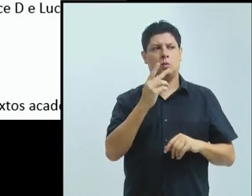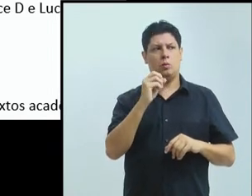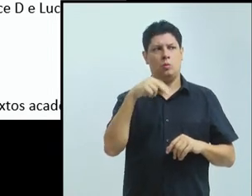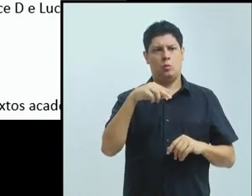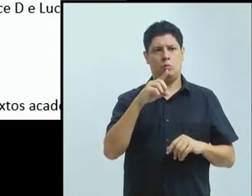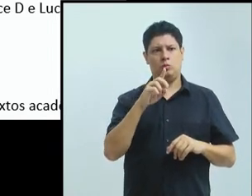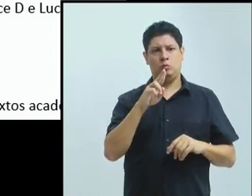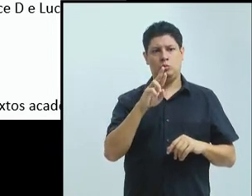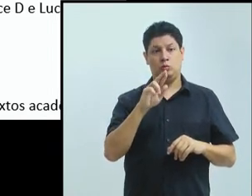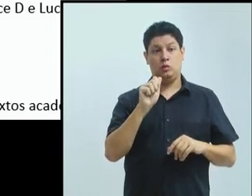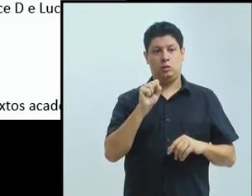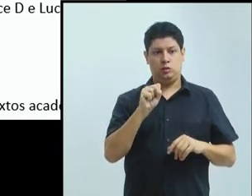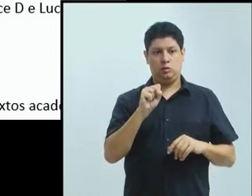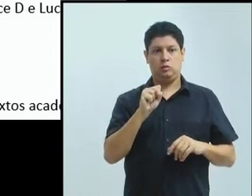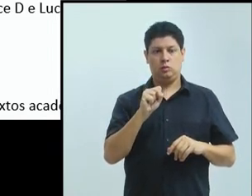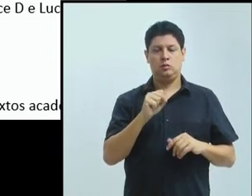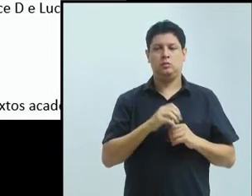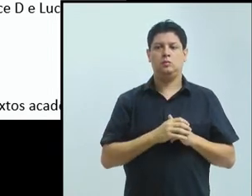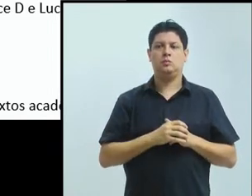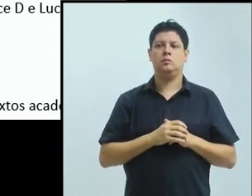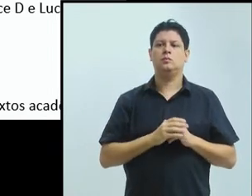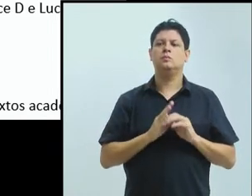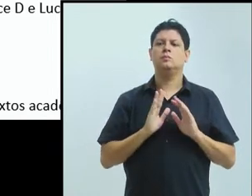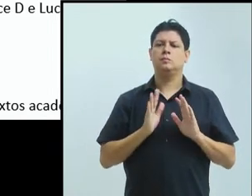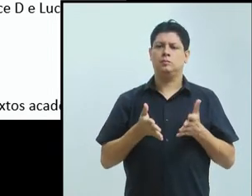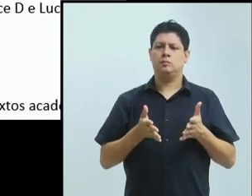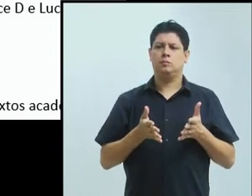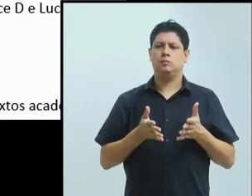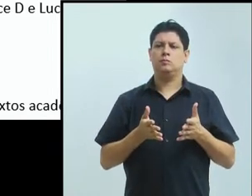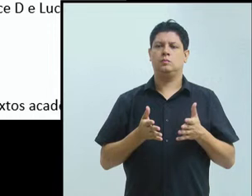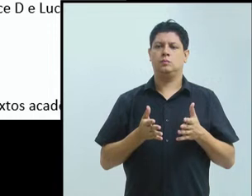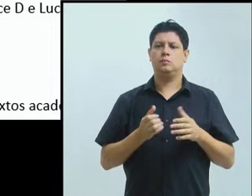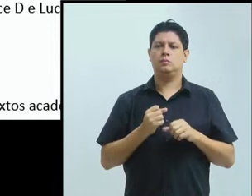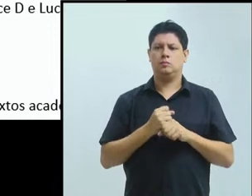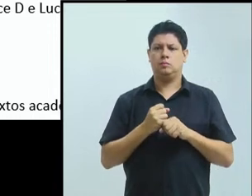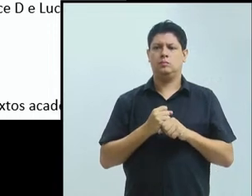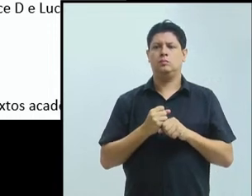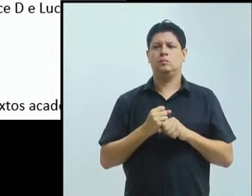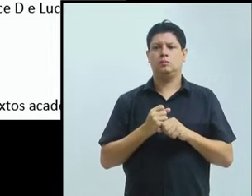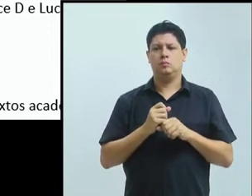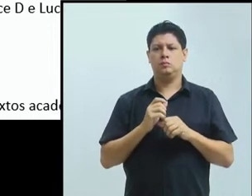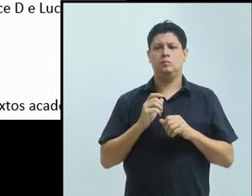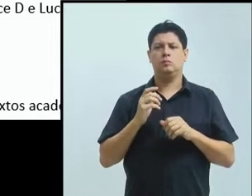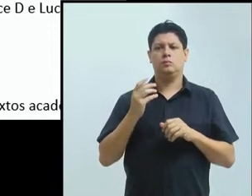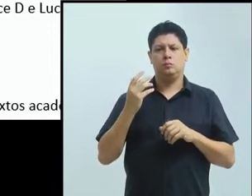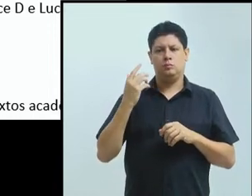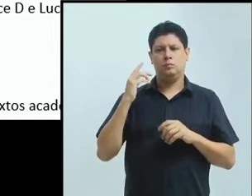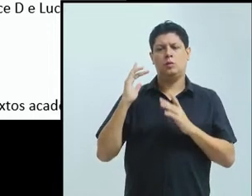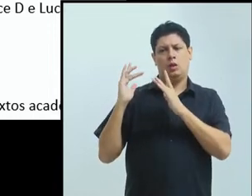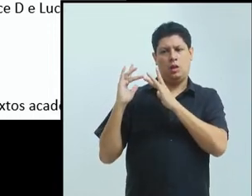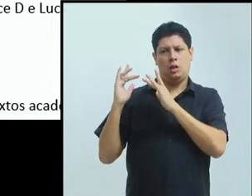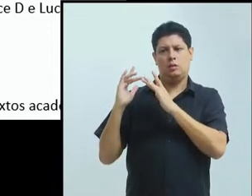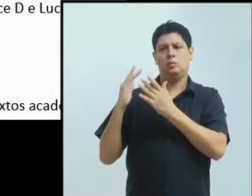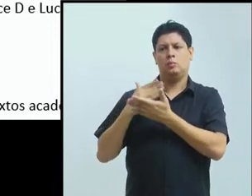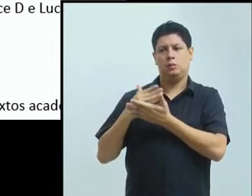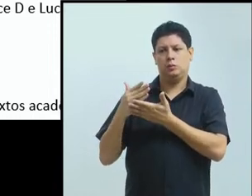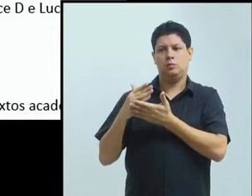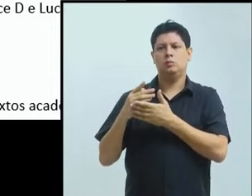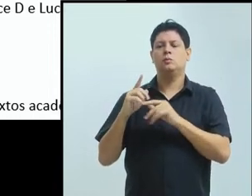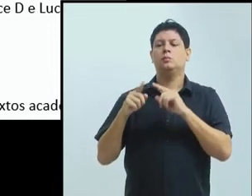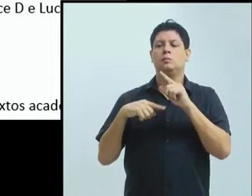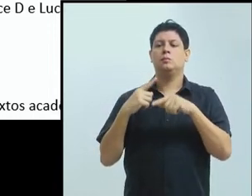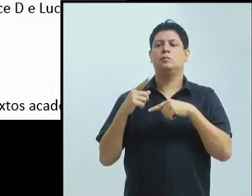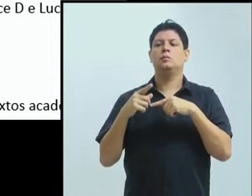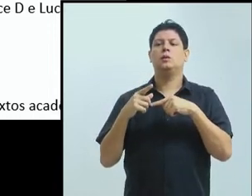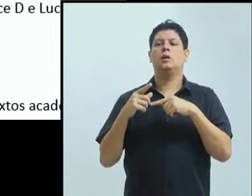para lá, mas já faz algum tempo que me afastei um pouco, mas ainda tem uma professora que permanece em contato,